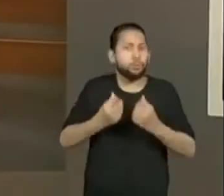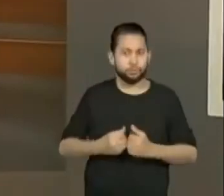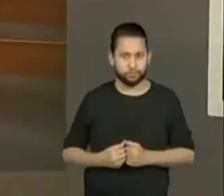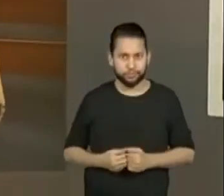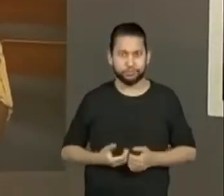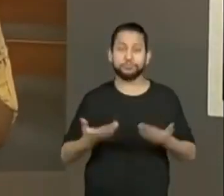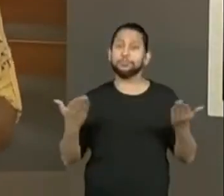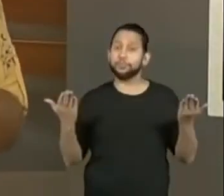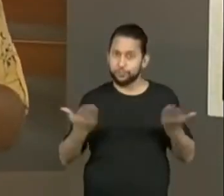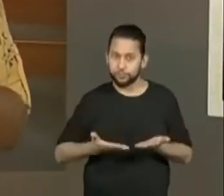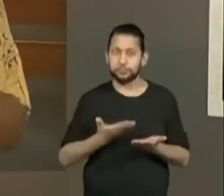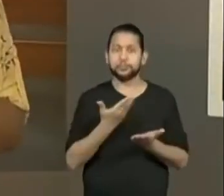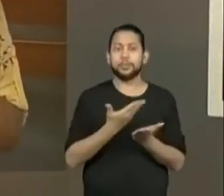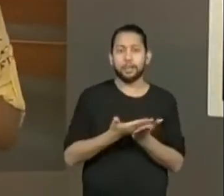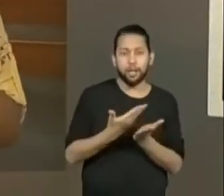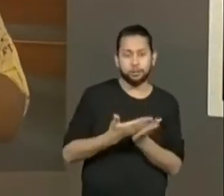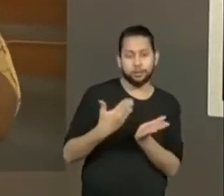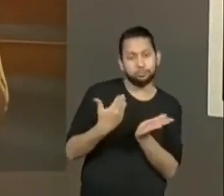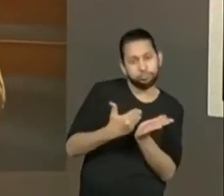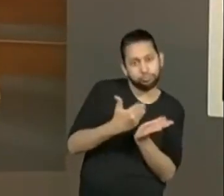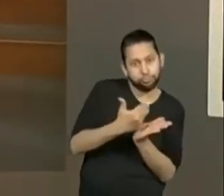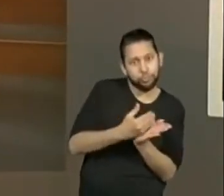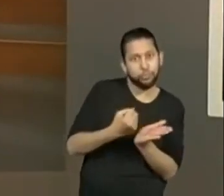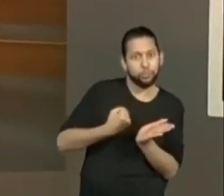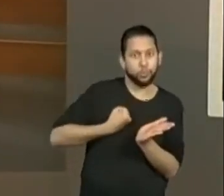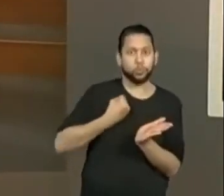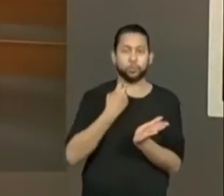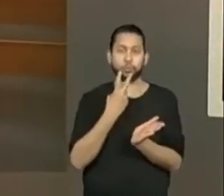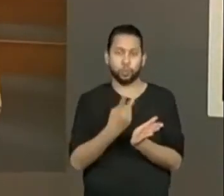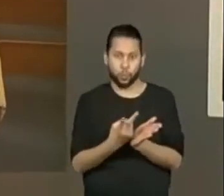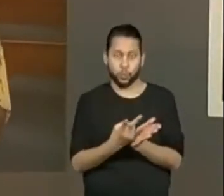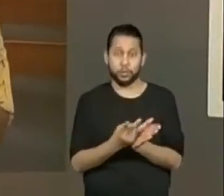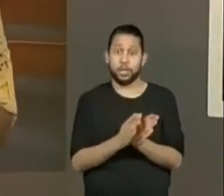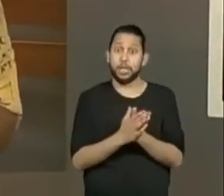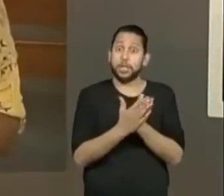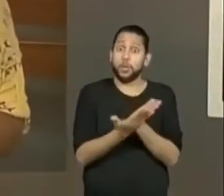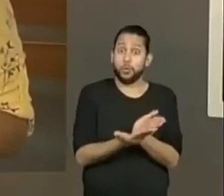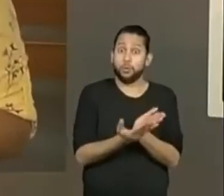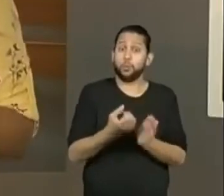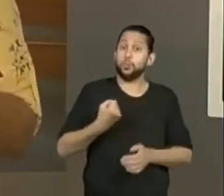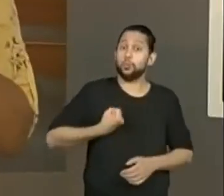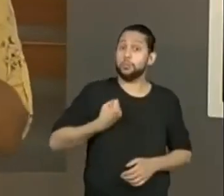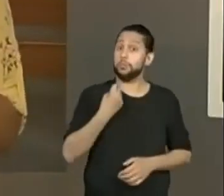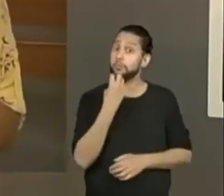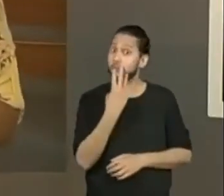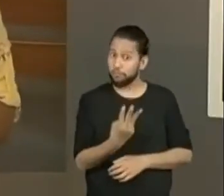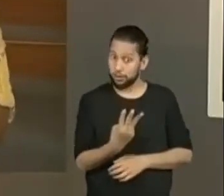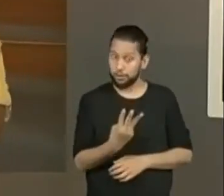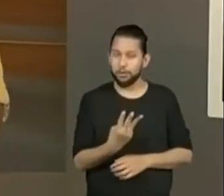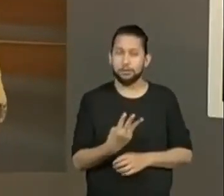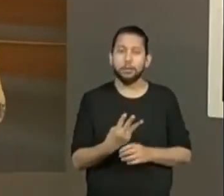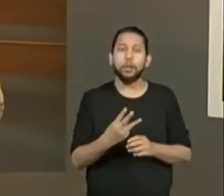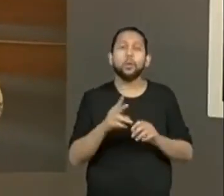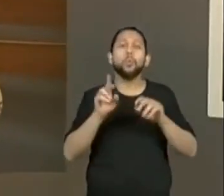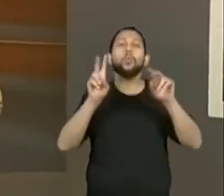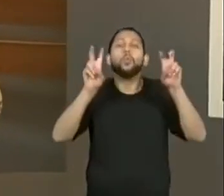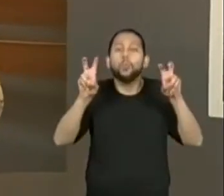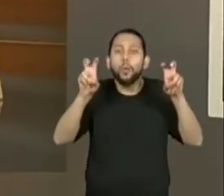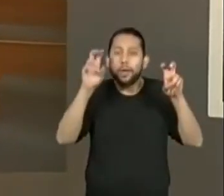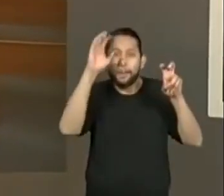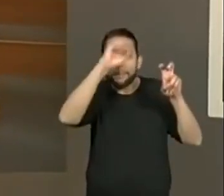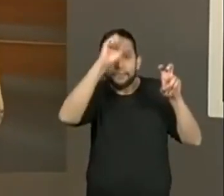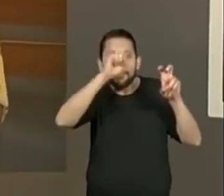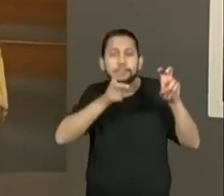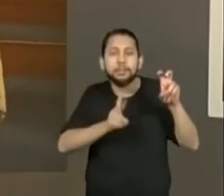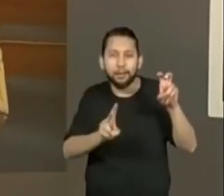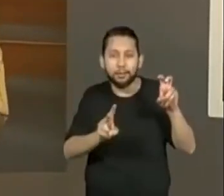Ciência Didática 2, Volume 3, aulas baseadas aí no material do Aprender Sempre. Espero que todos vocês estejam com o material